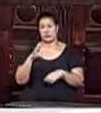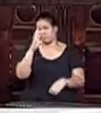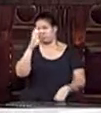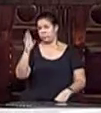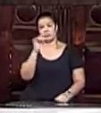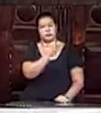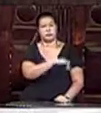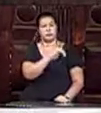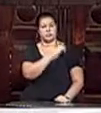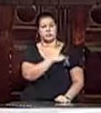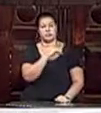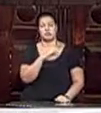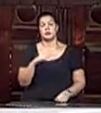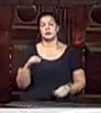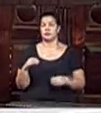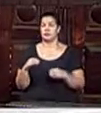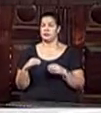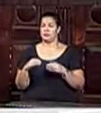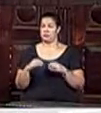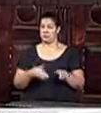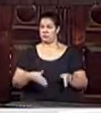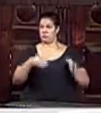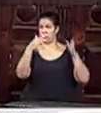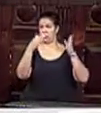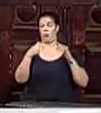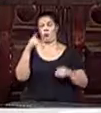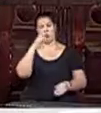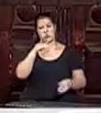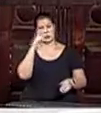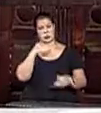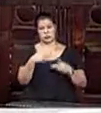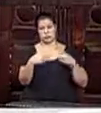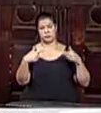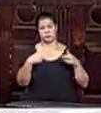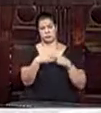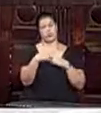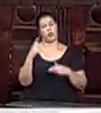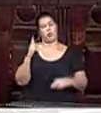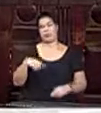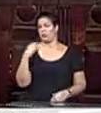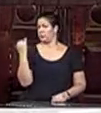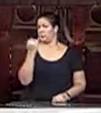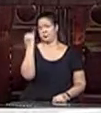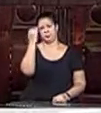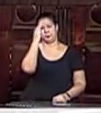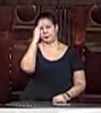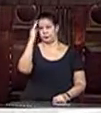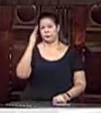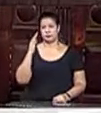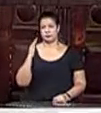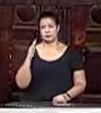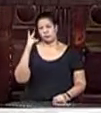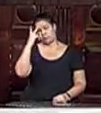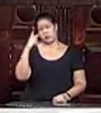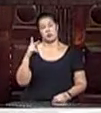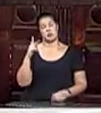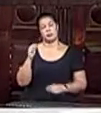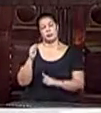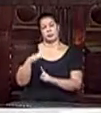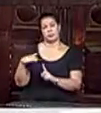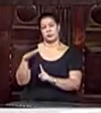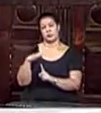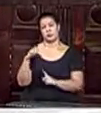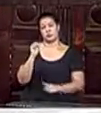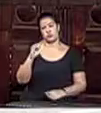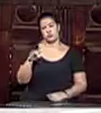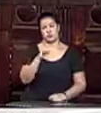Janeiro, ter esse hospital funcionando é essencial, essencial para a população do